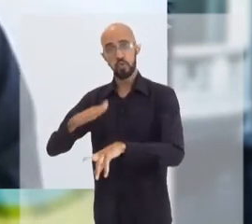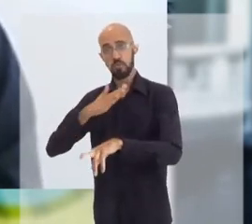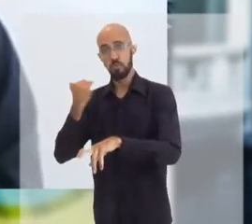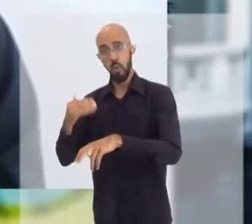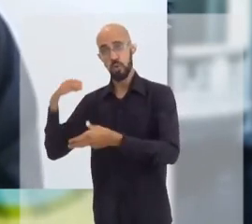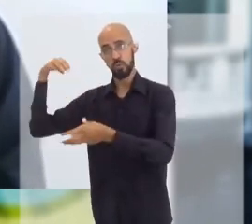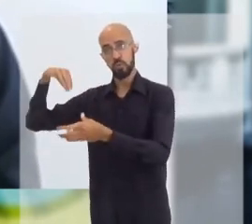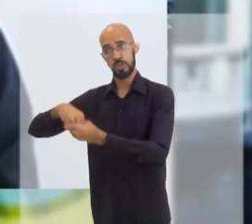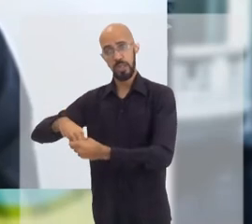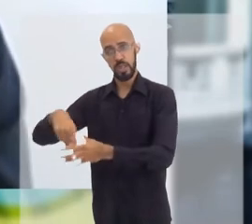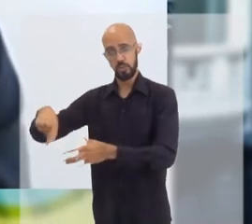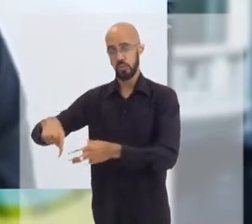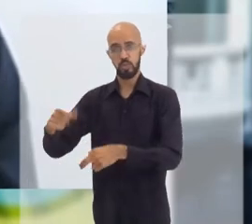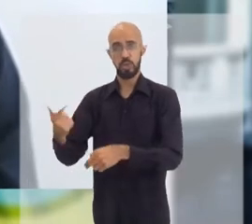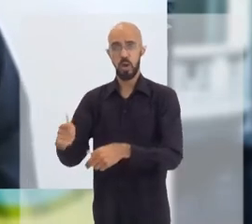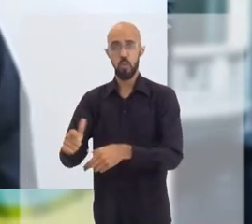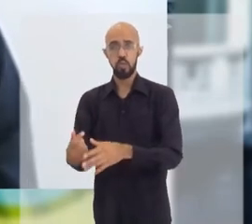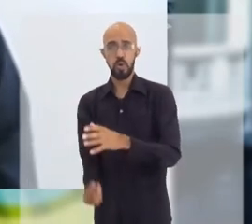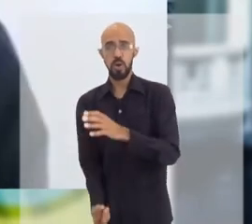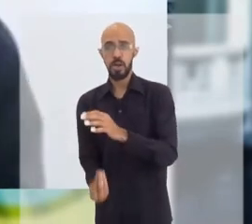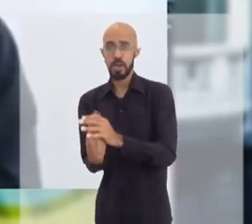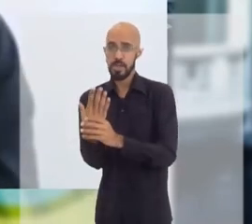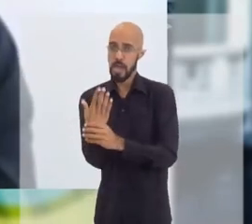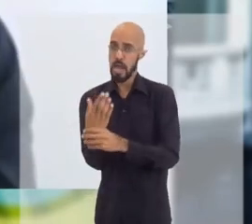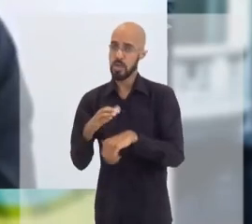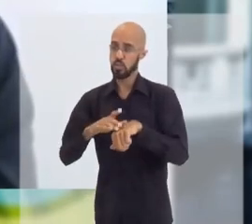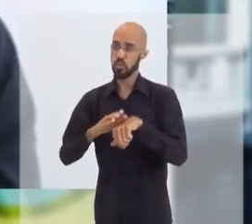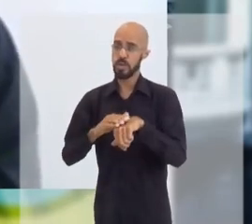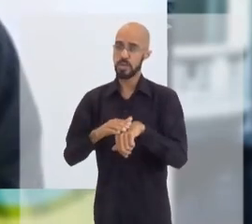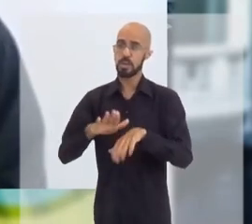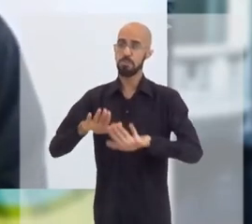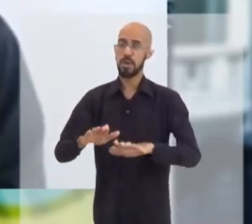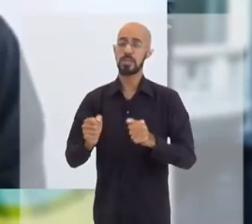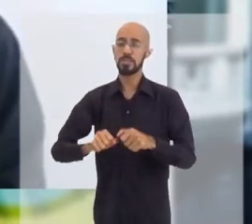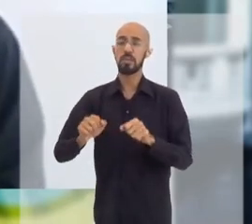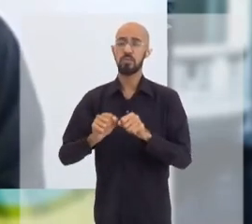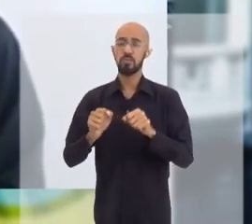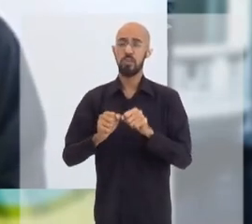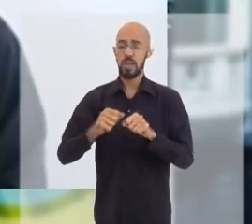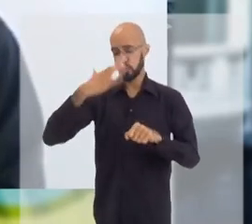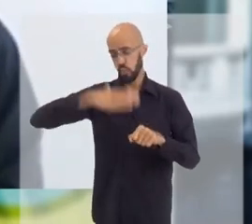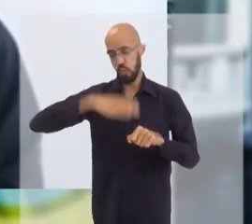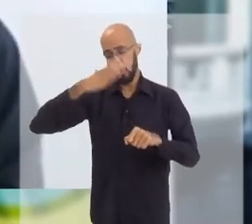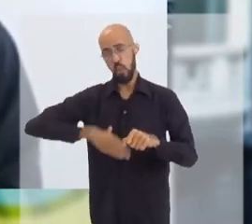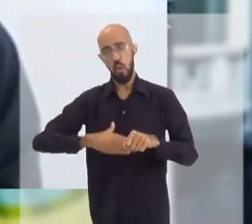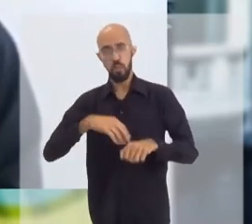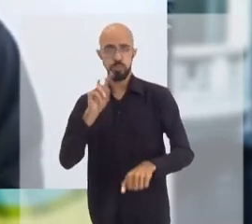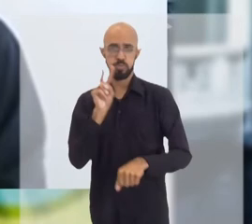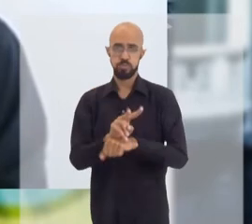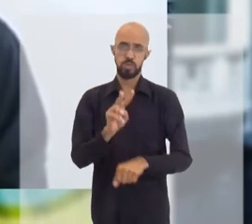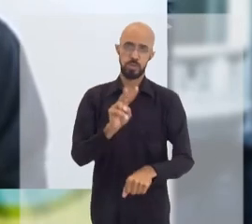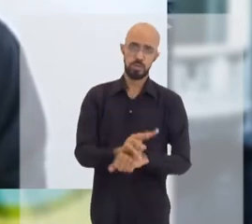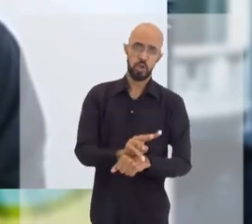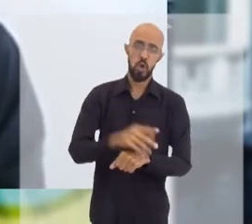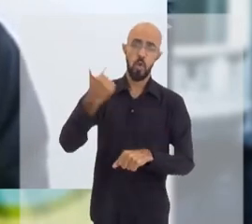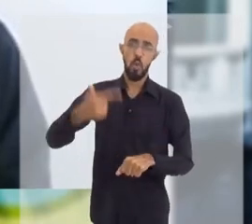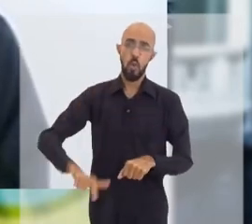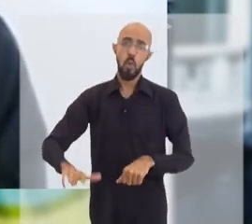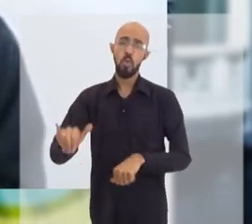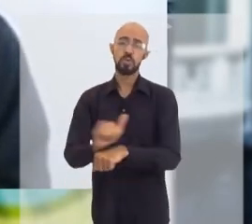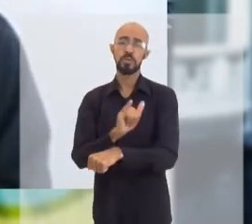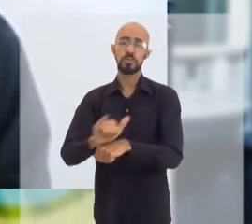morto, inativado, sem causar doença, mas apresentando para o nosso sistema imune para a gente desencadear a proteção.